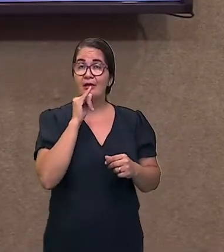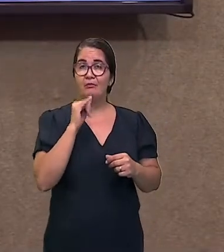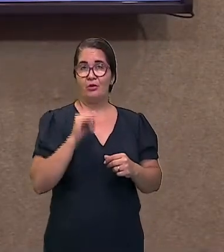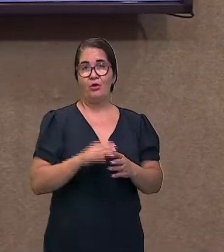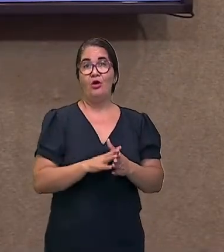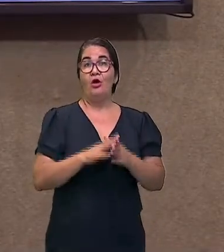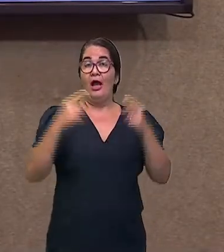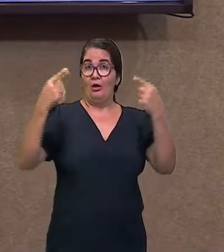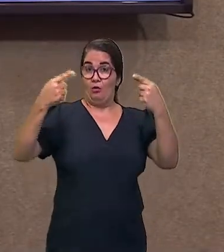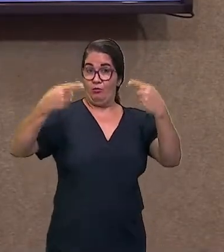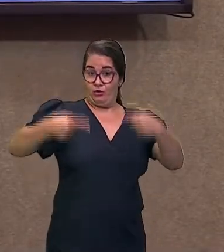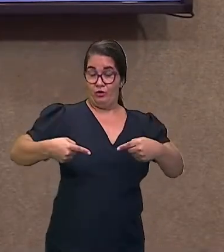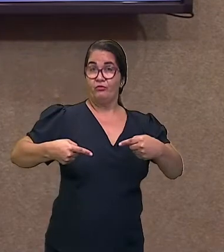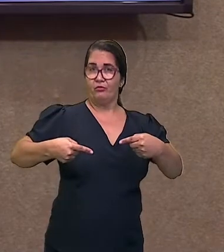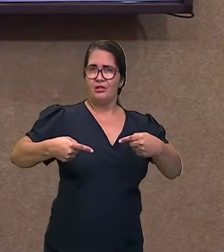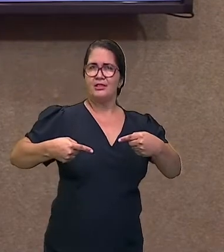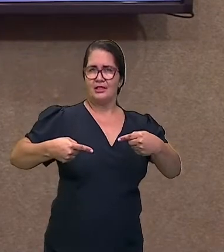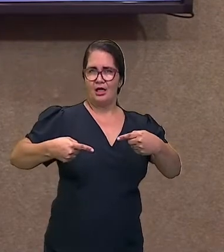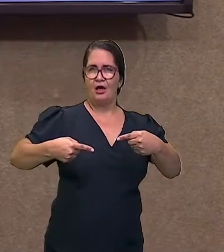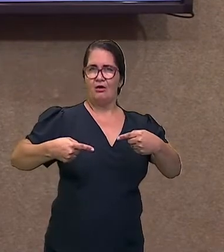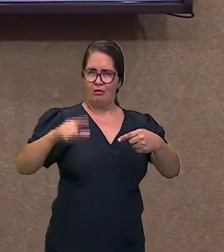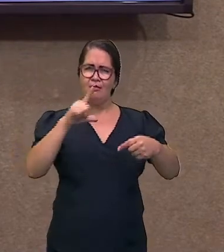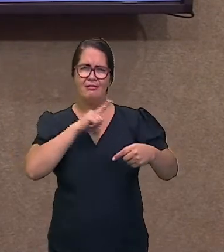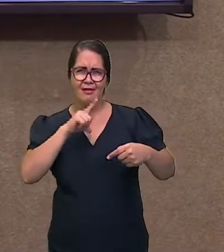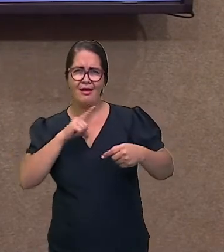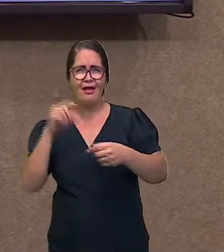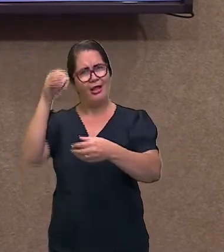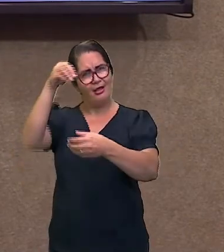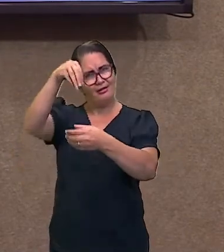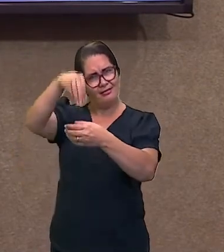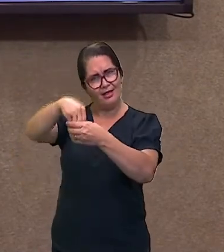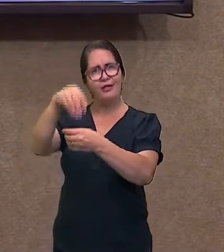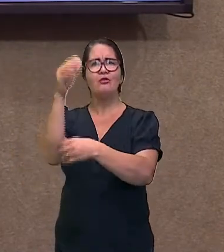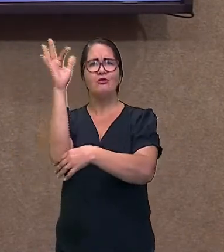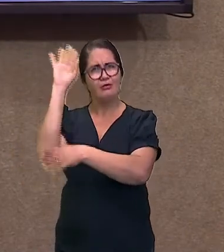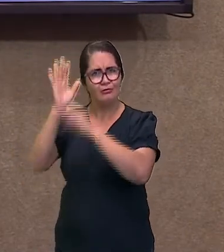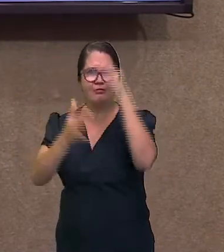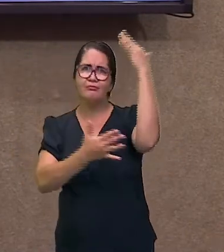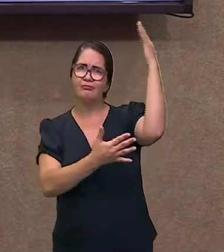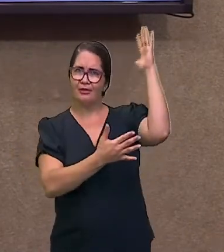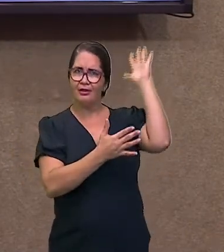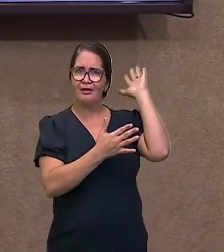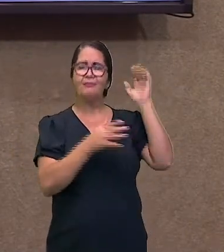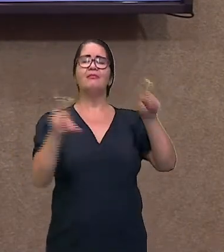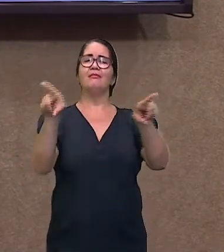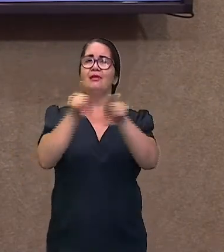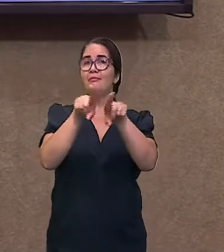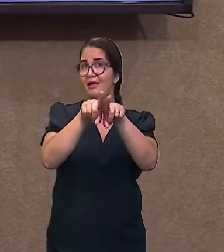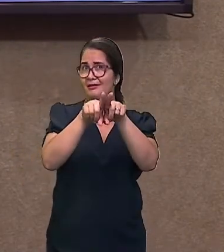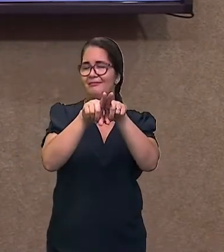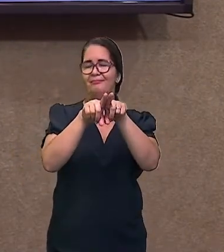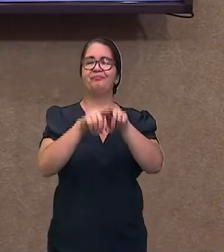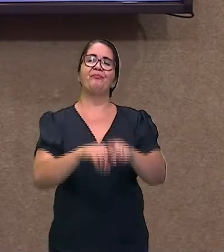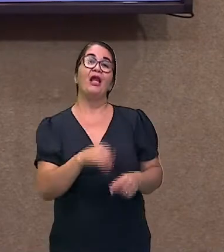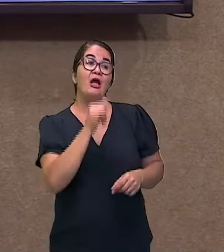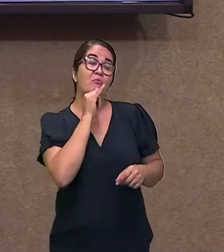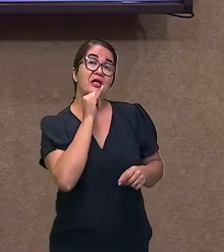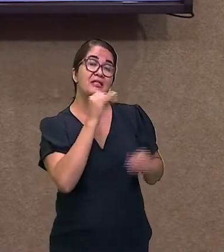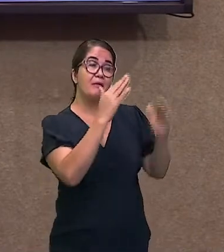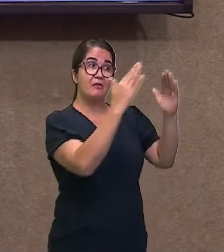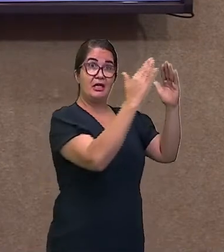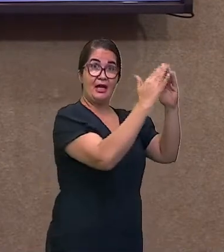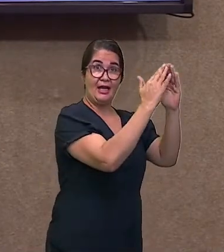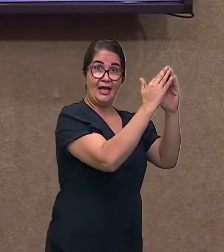SBT, o outro quer o canal fechado, né? A Netflix, o YouTube, aí fica aquela